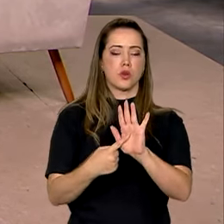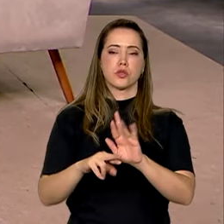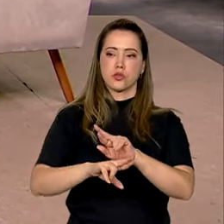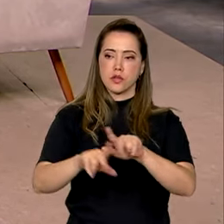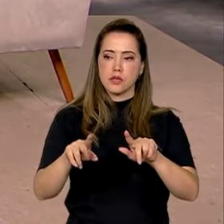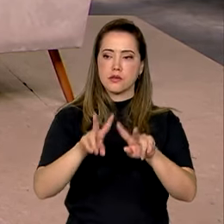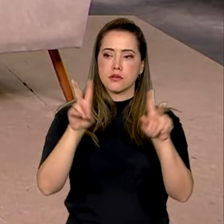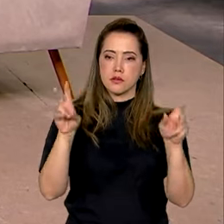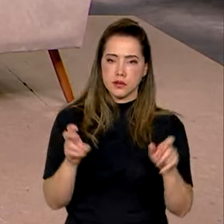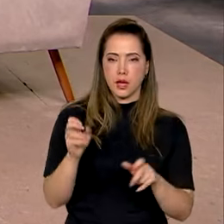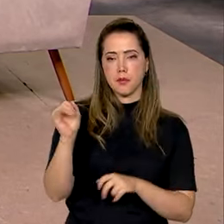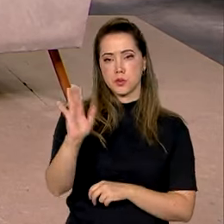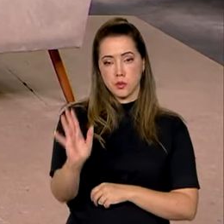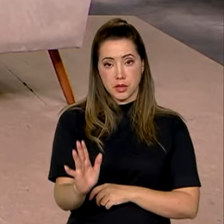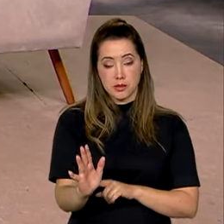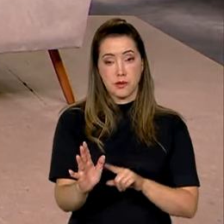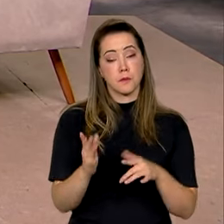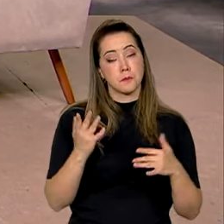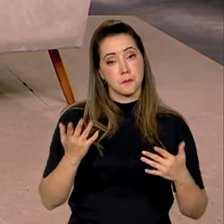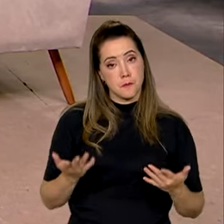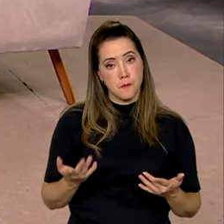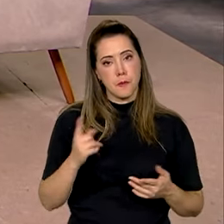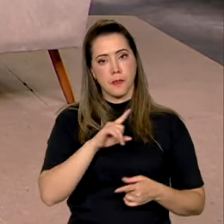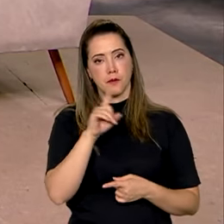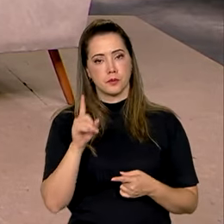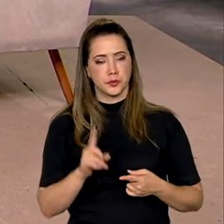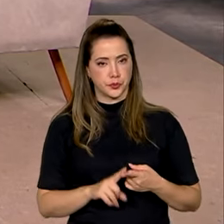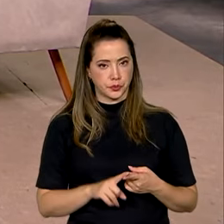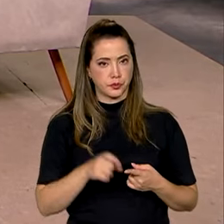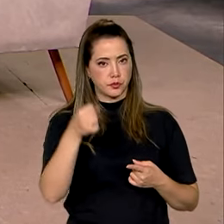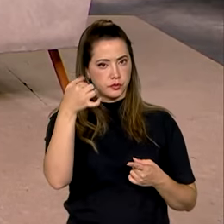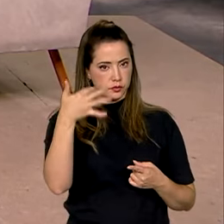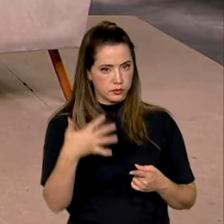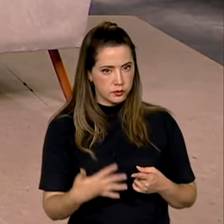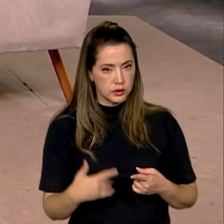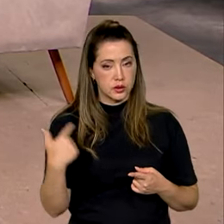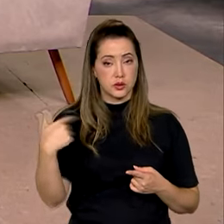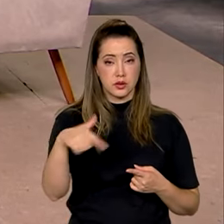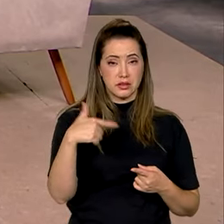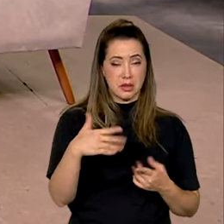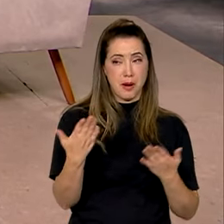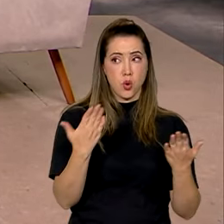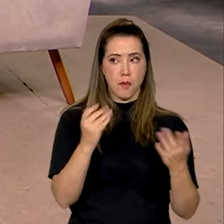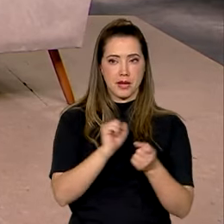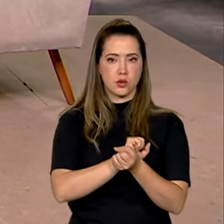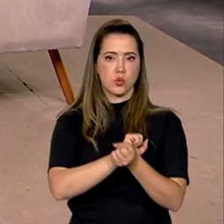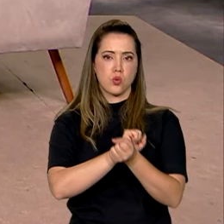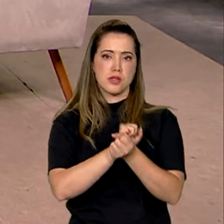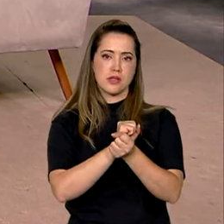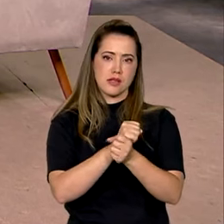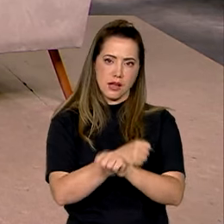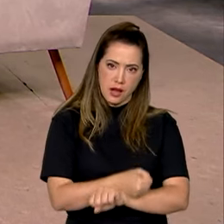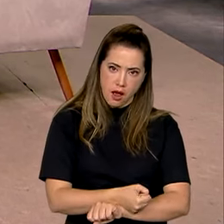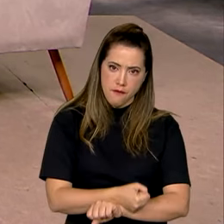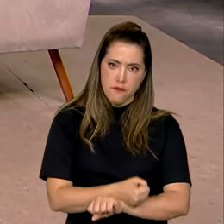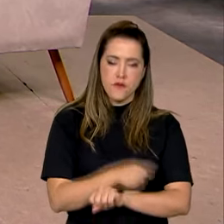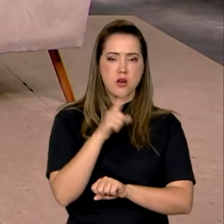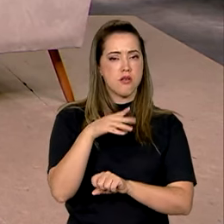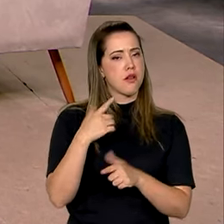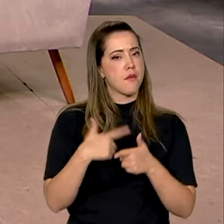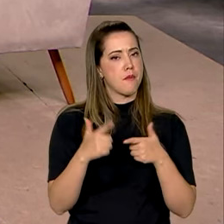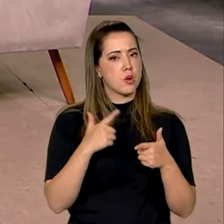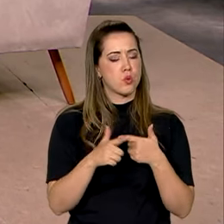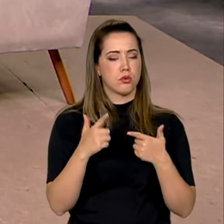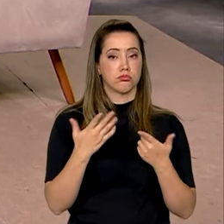brasileira quanto para o governo federal. Primeiramente, deixa claro que o trabalho escravo contemporâneo ainda é um problema importante no Brasil,